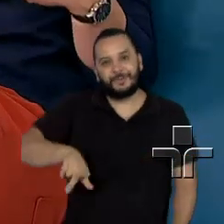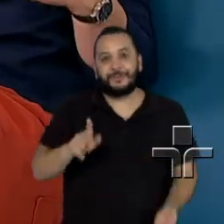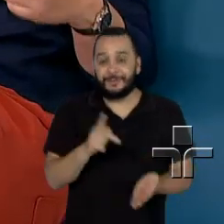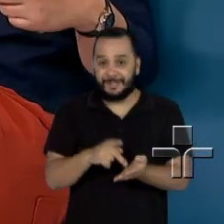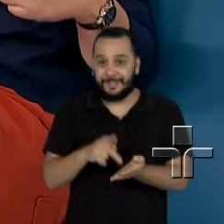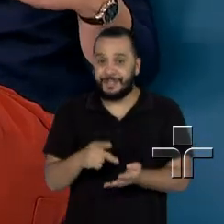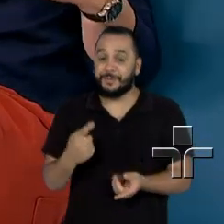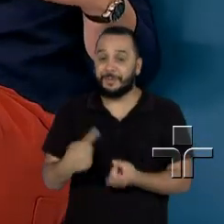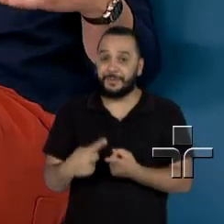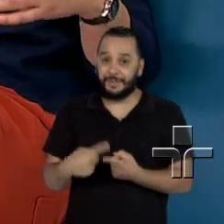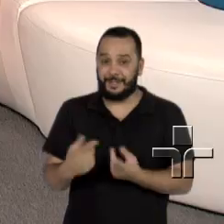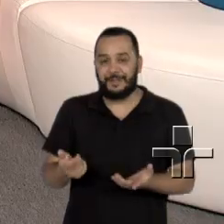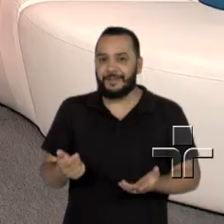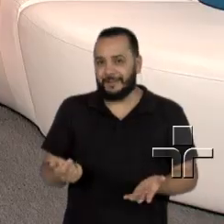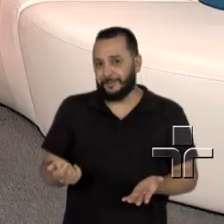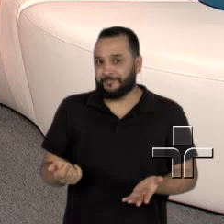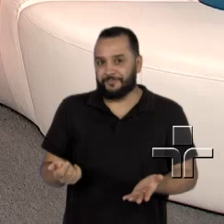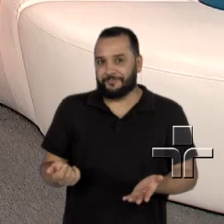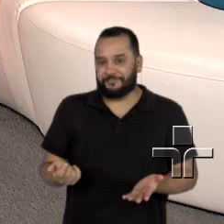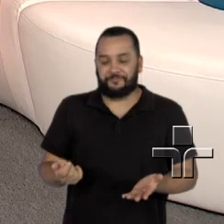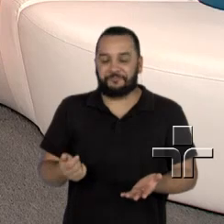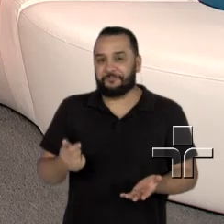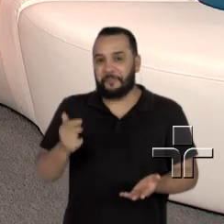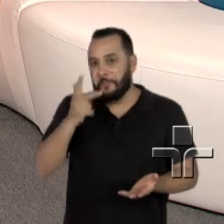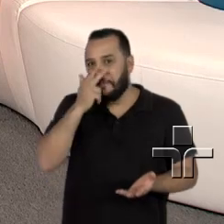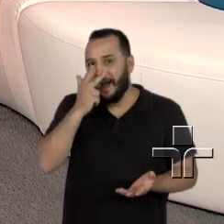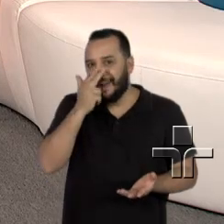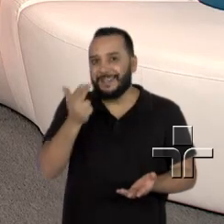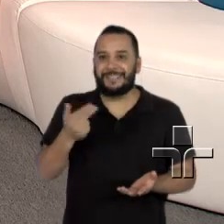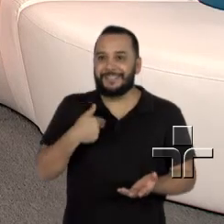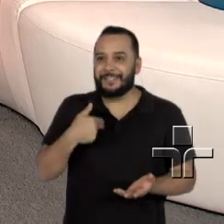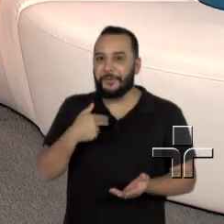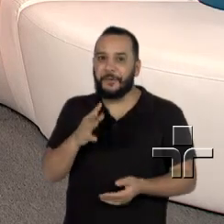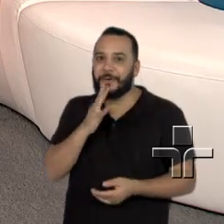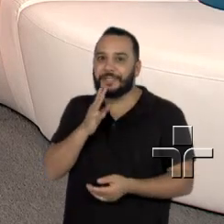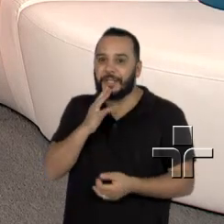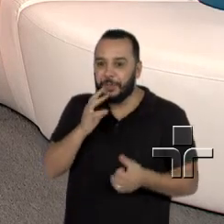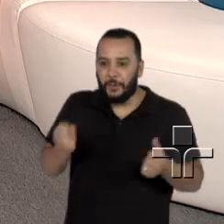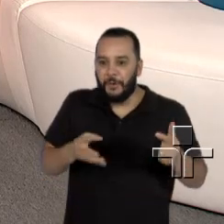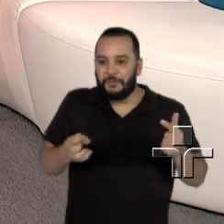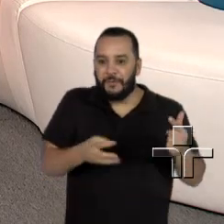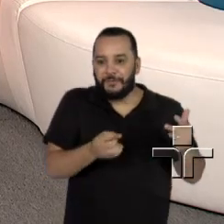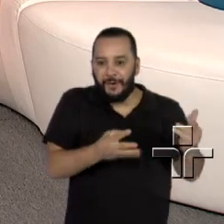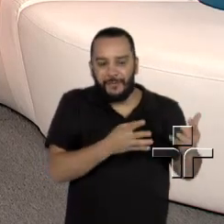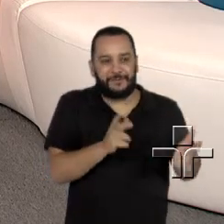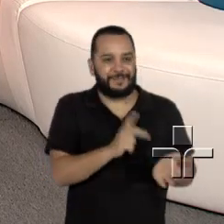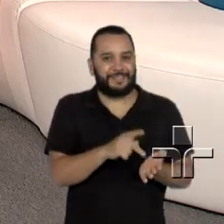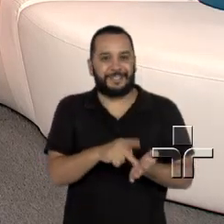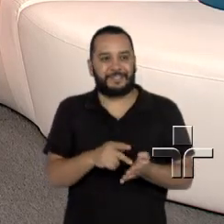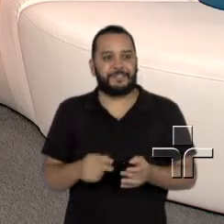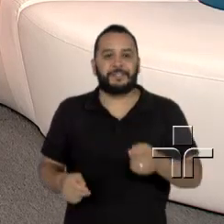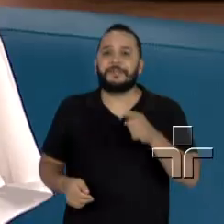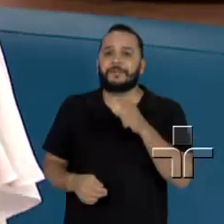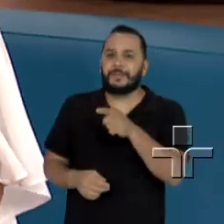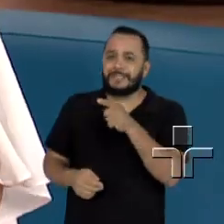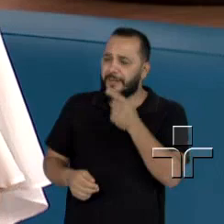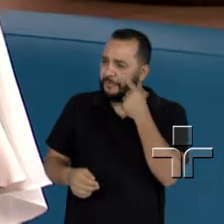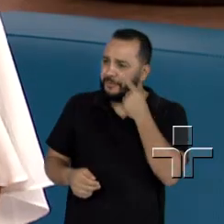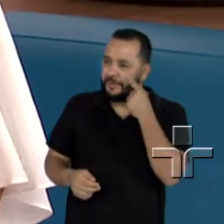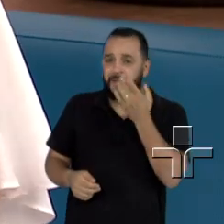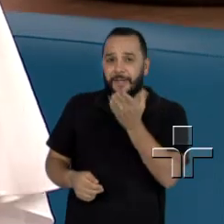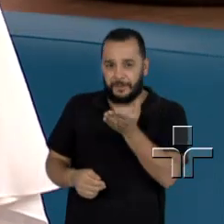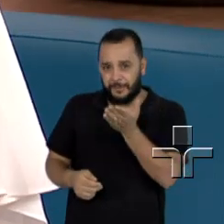né? Que aquela mulher, vai, e você vai até ficar mais atualizada, né? Nossa! Nossa! Doutora, e você tem visto muito isso no seu